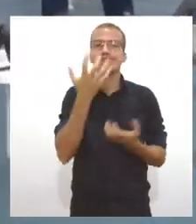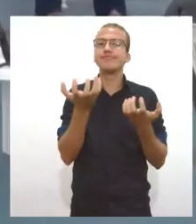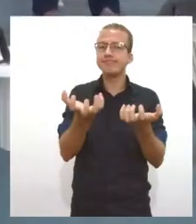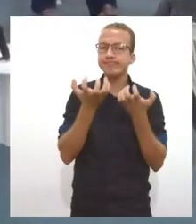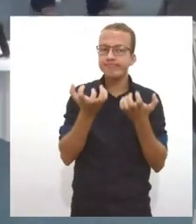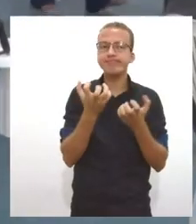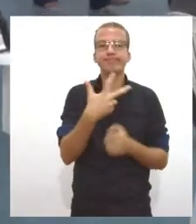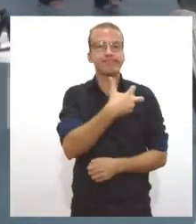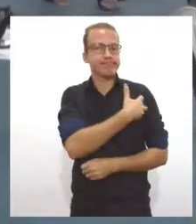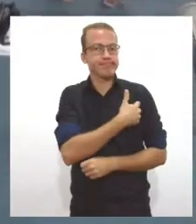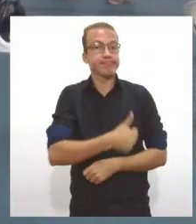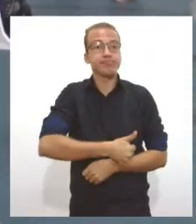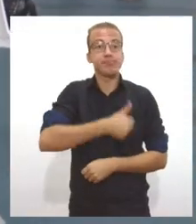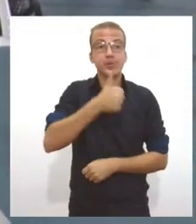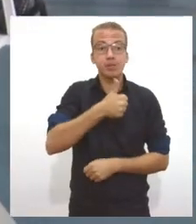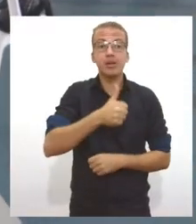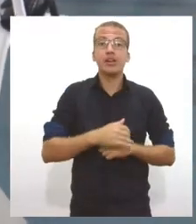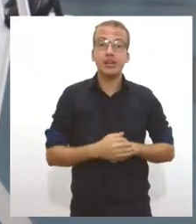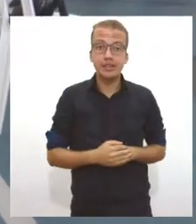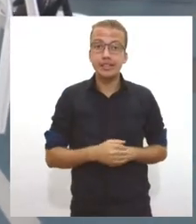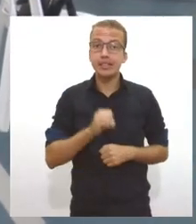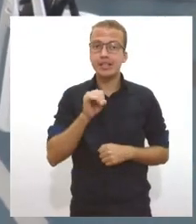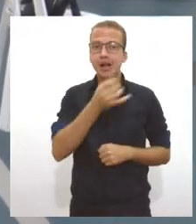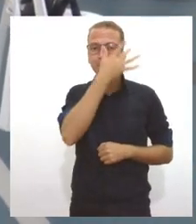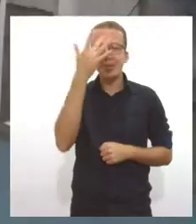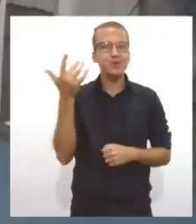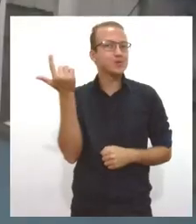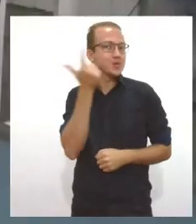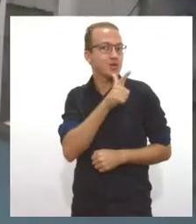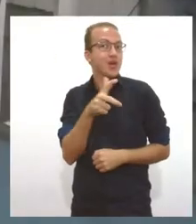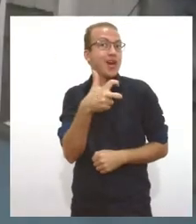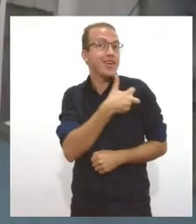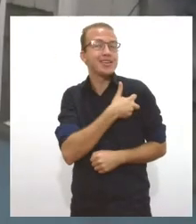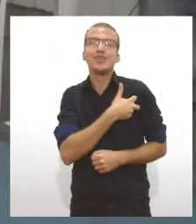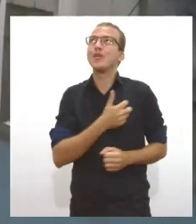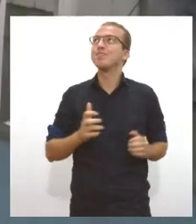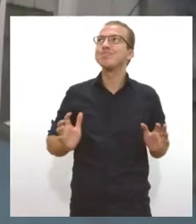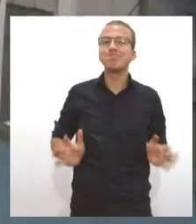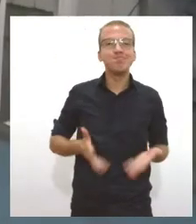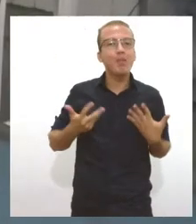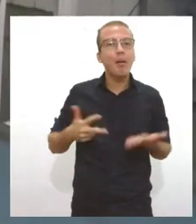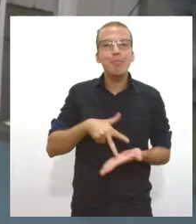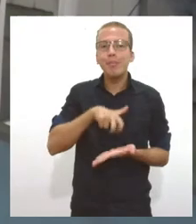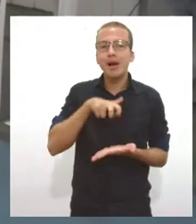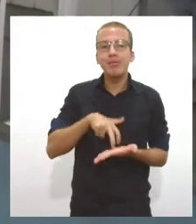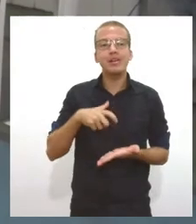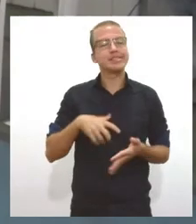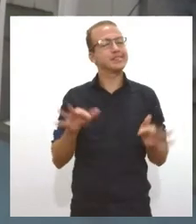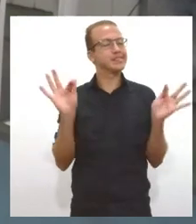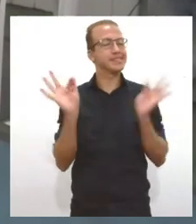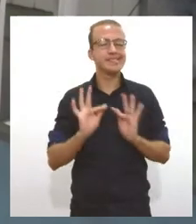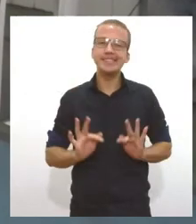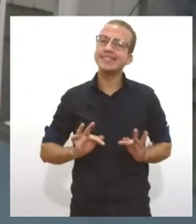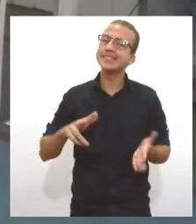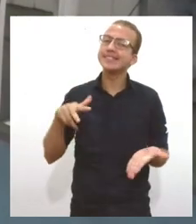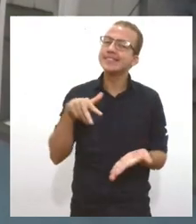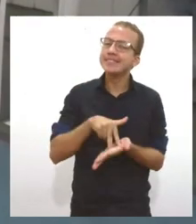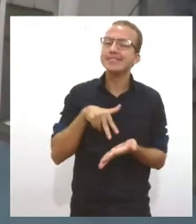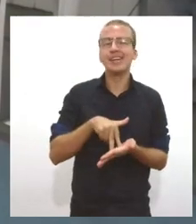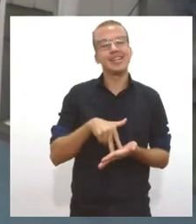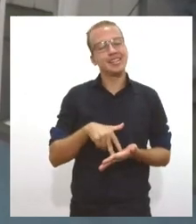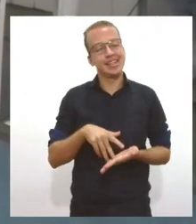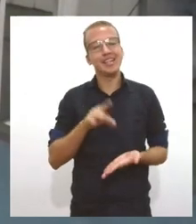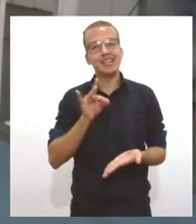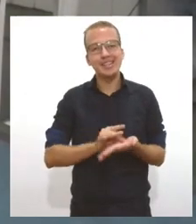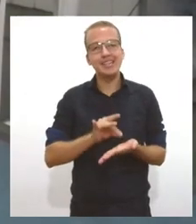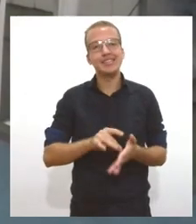Covid. Quem consegue é só alegria. Ah, eu fico muito feliz, é muito gratificante a pessoa